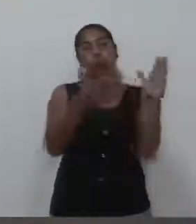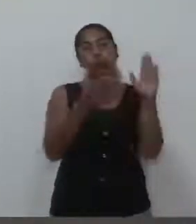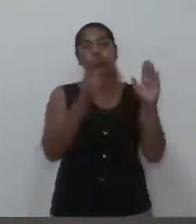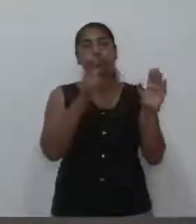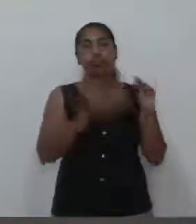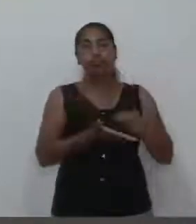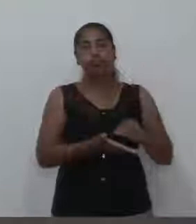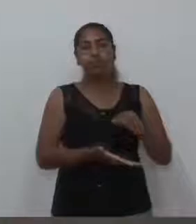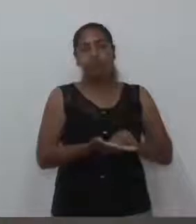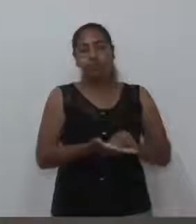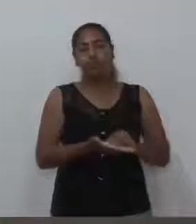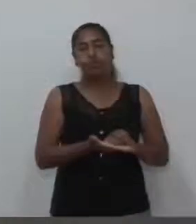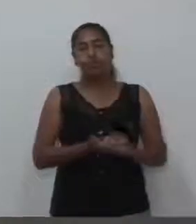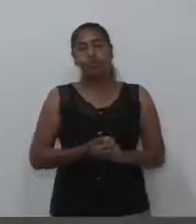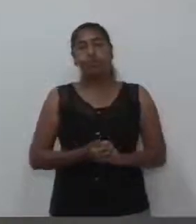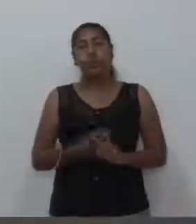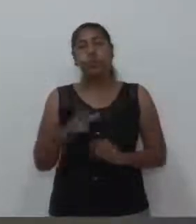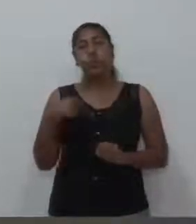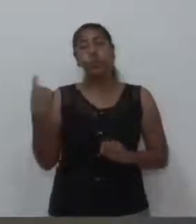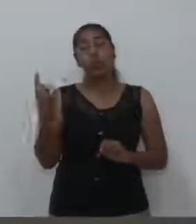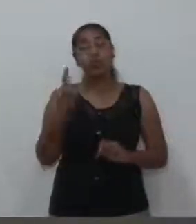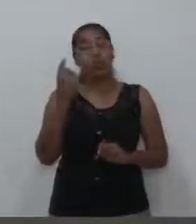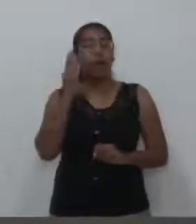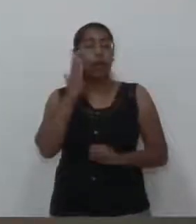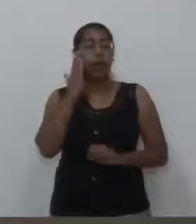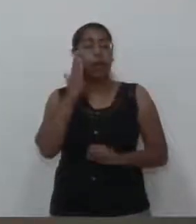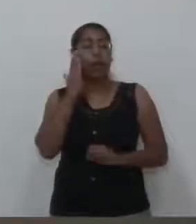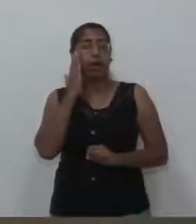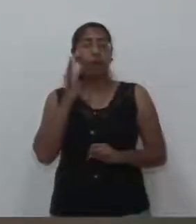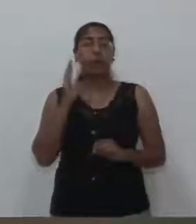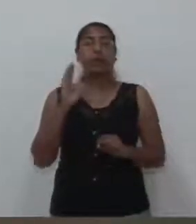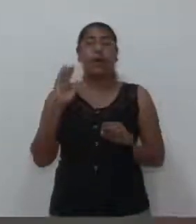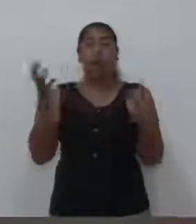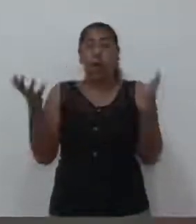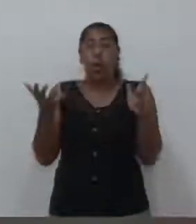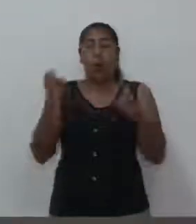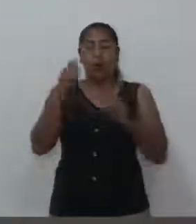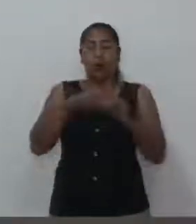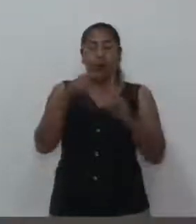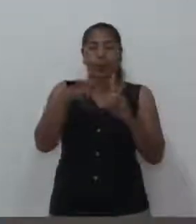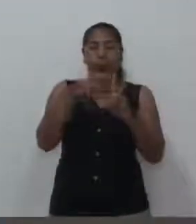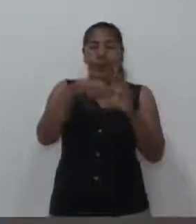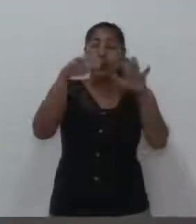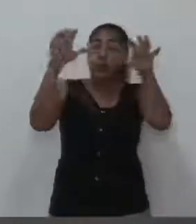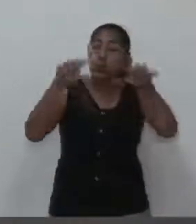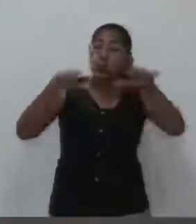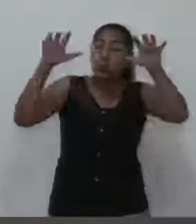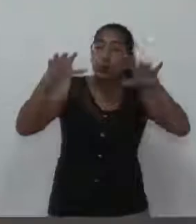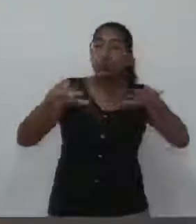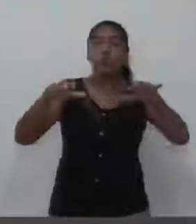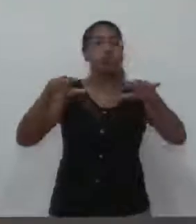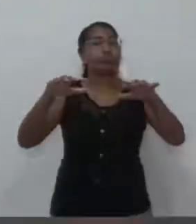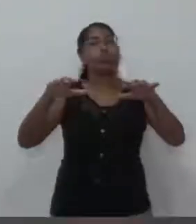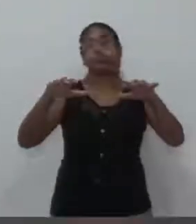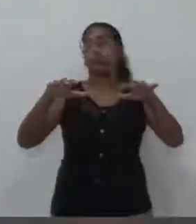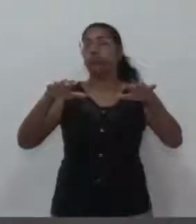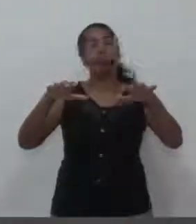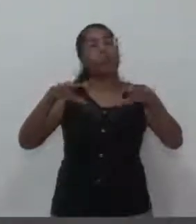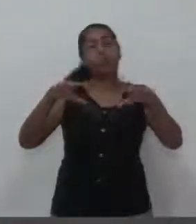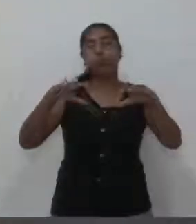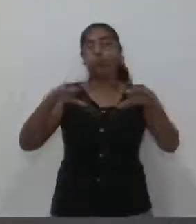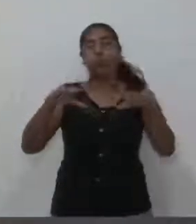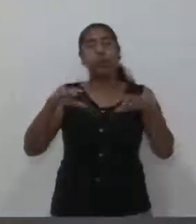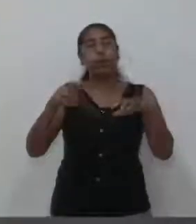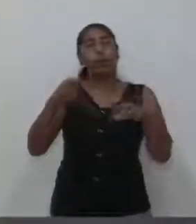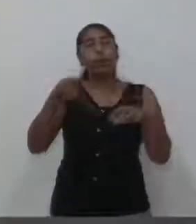no período de seca, no período que a gente está vivendo, agora, geralmente, entre os meses de maio,